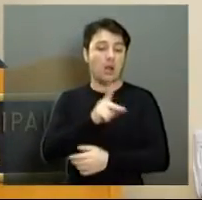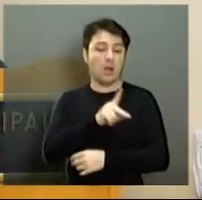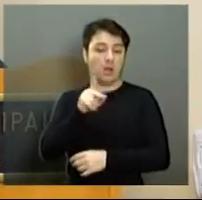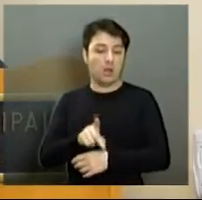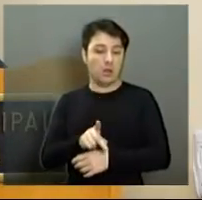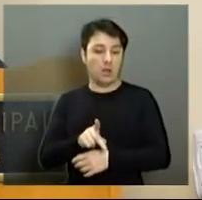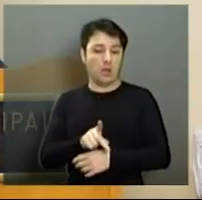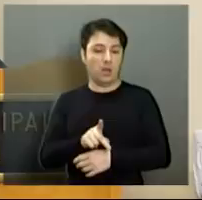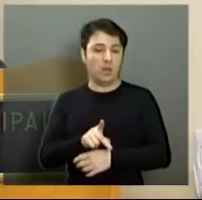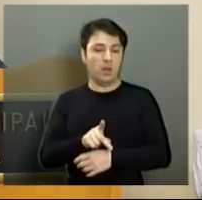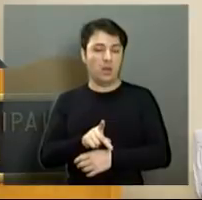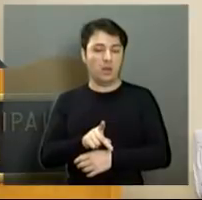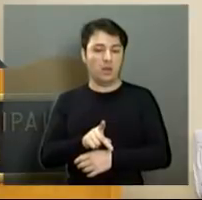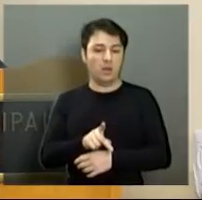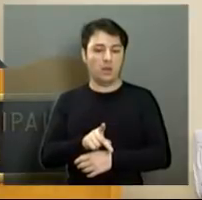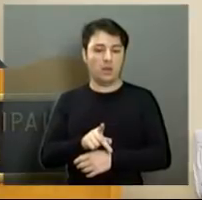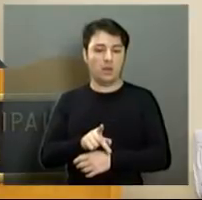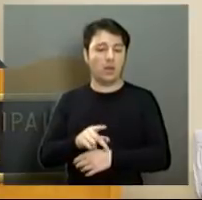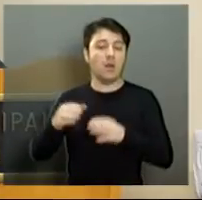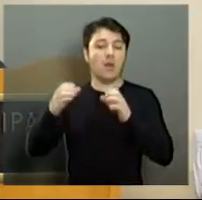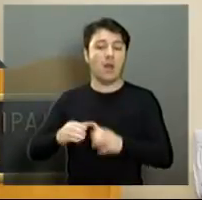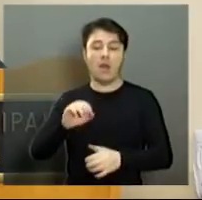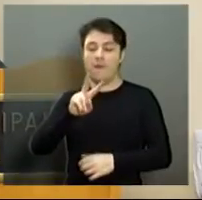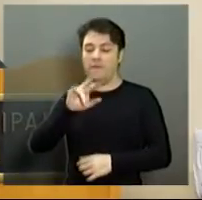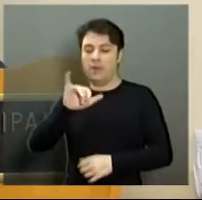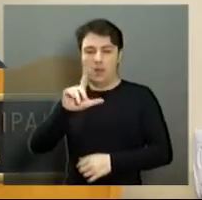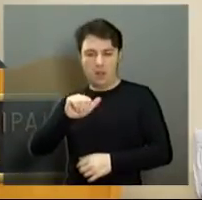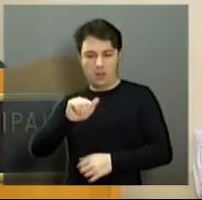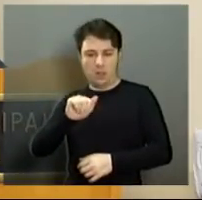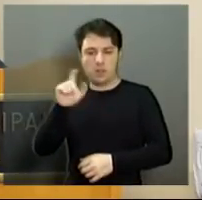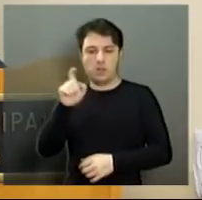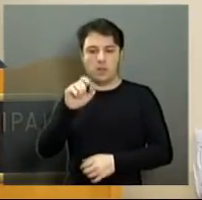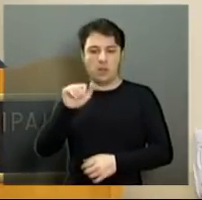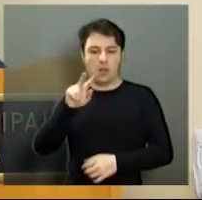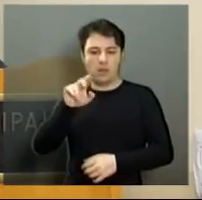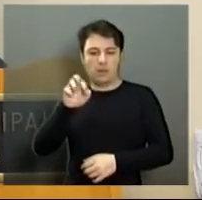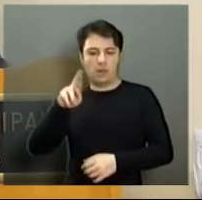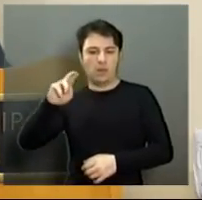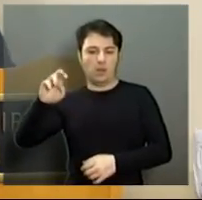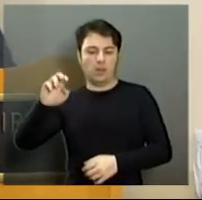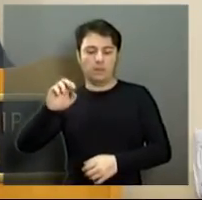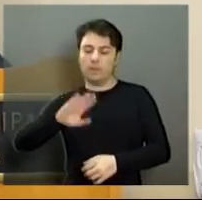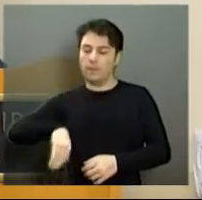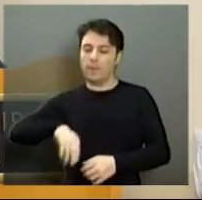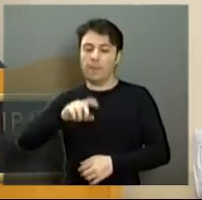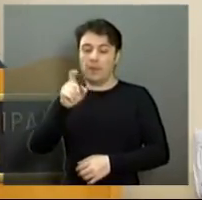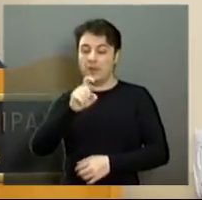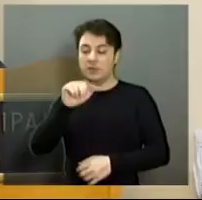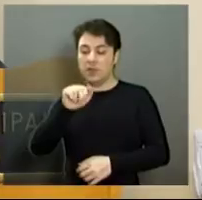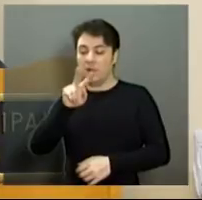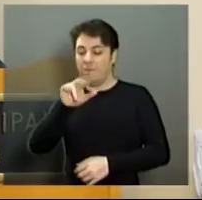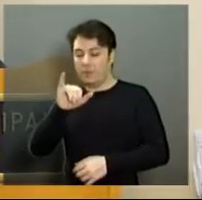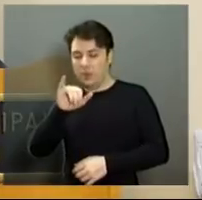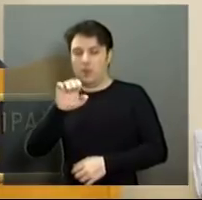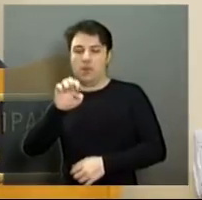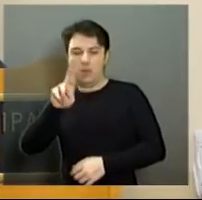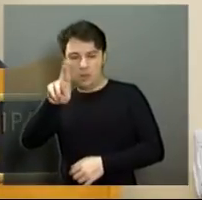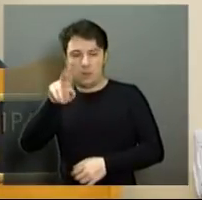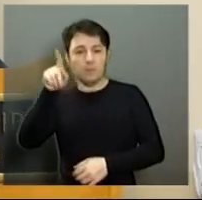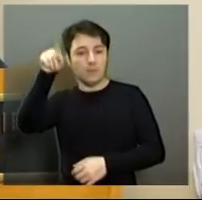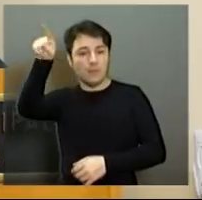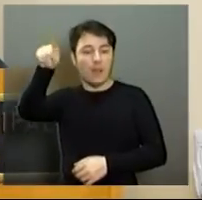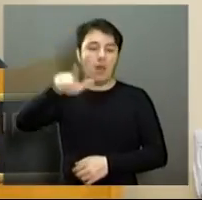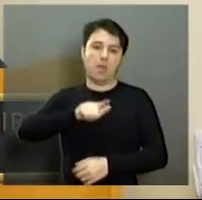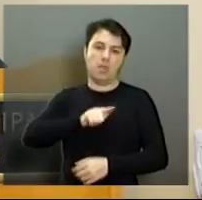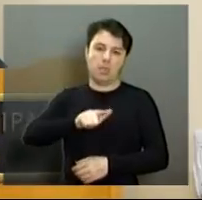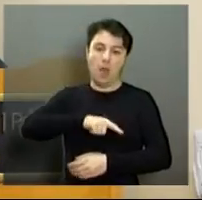professor Lisanias e Oliveira Campos, na Vila Xavier. O problema lá é a falta de calçadas em algumas ruas que ladeiam